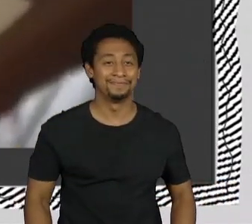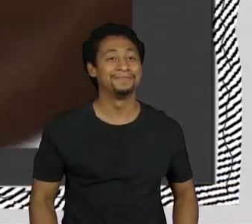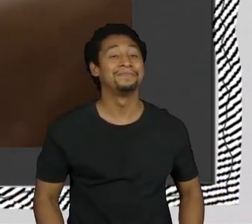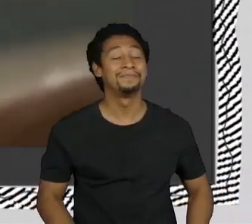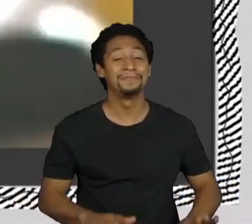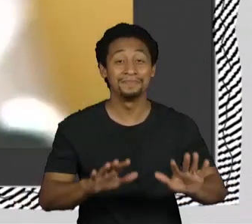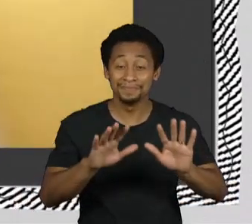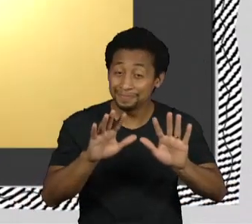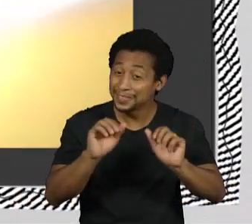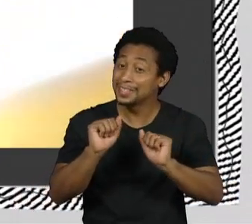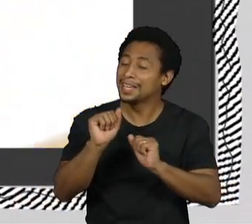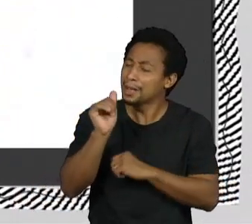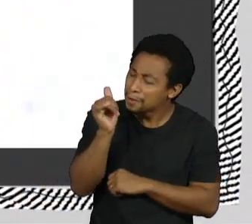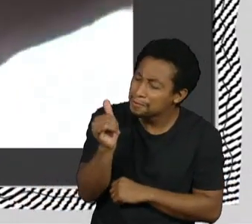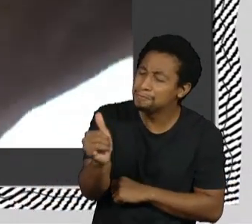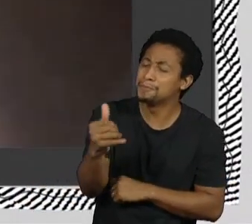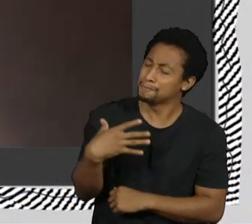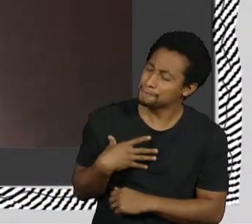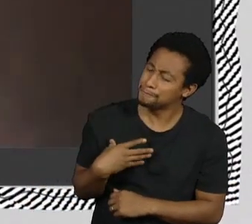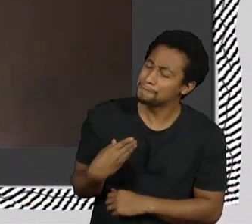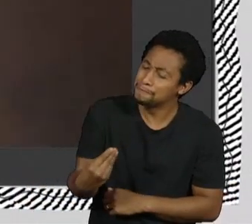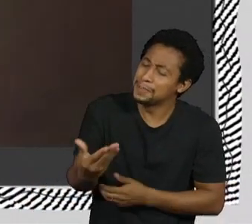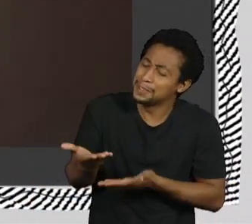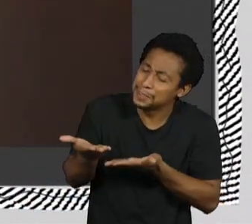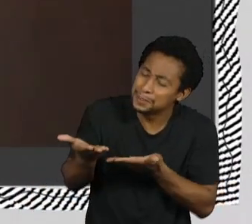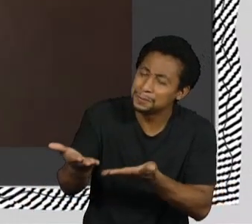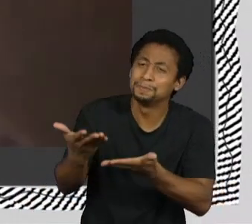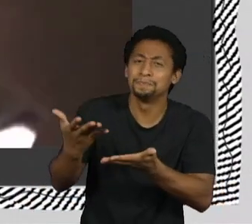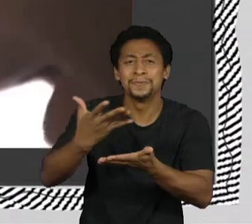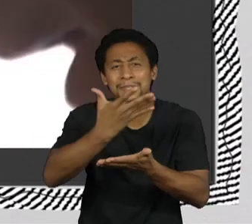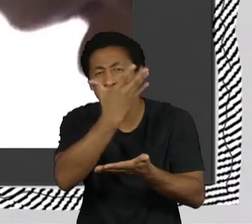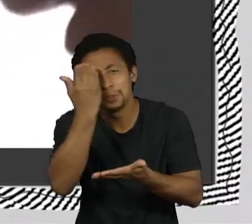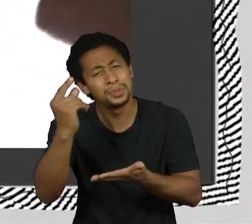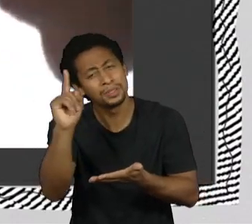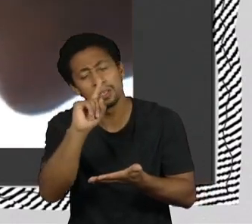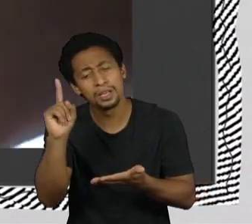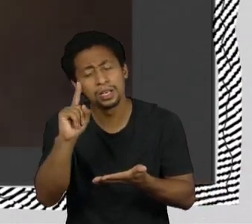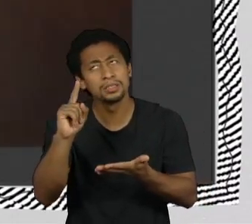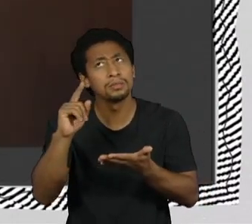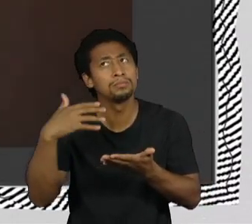Eu te digo, minha filha, não esqueça do que você quer.